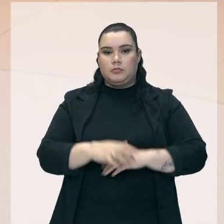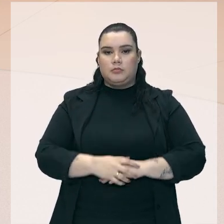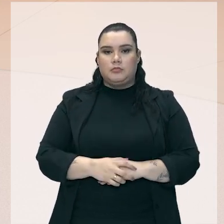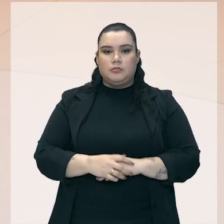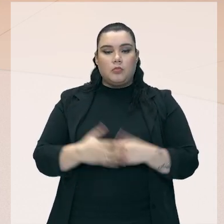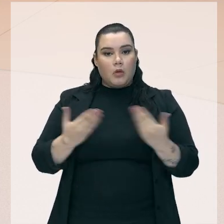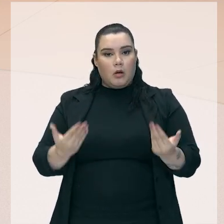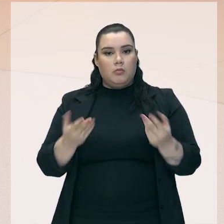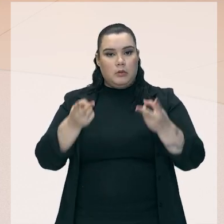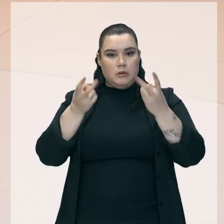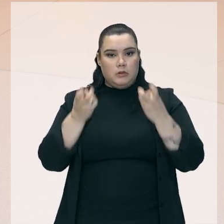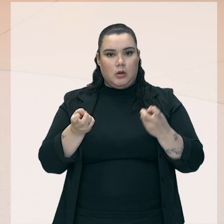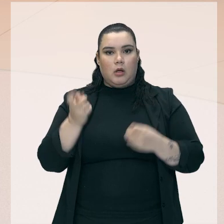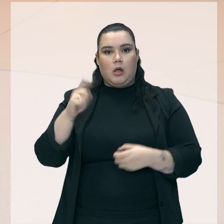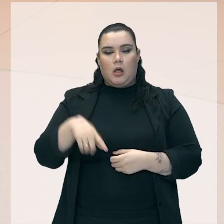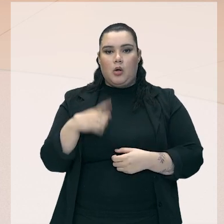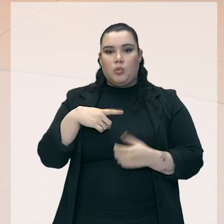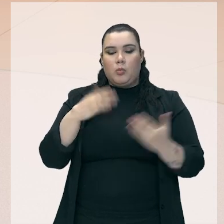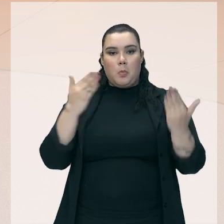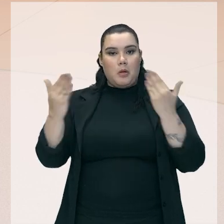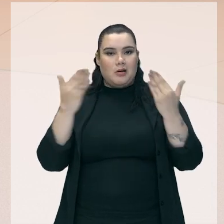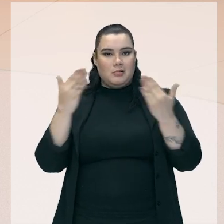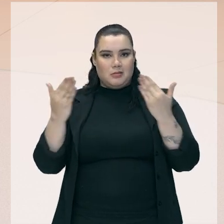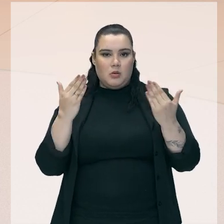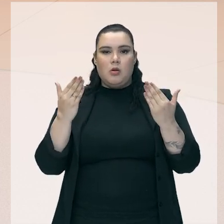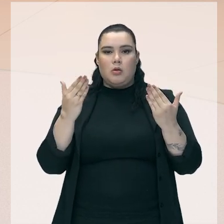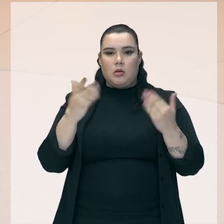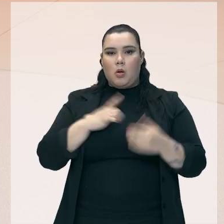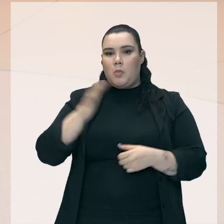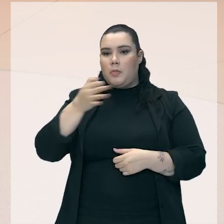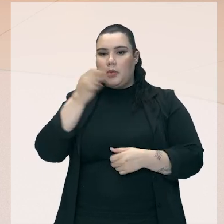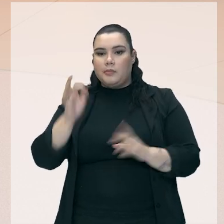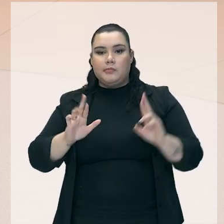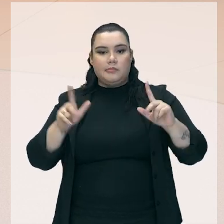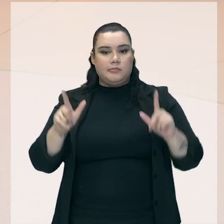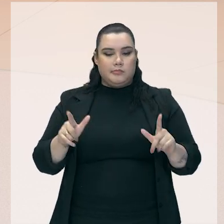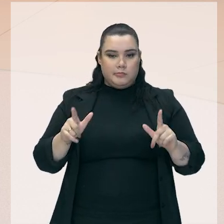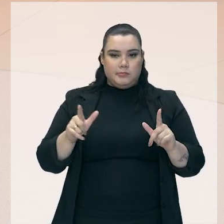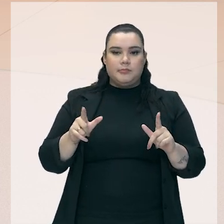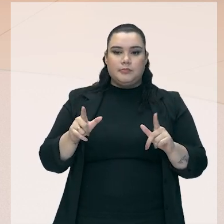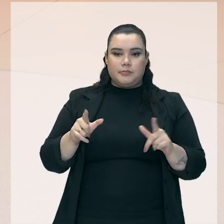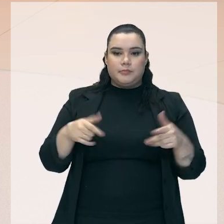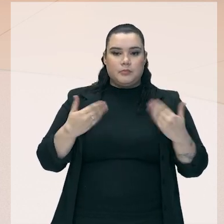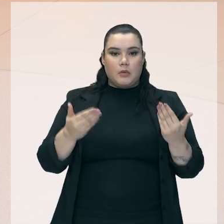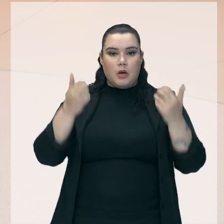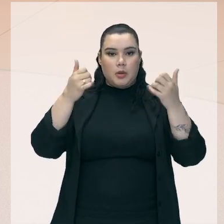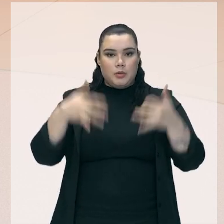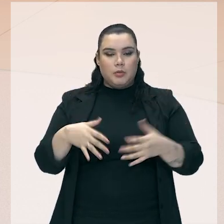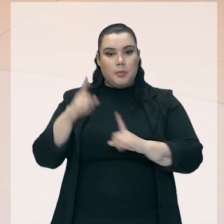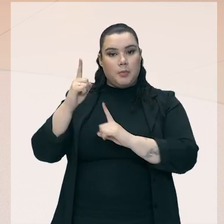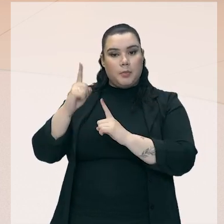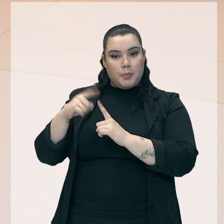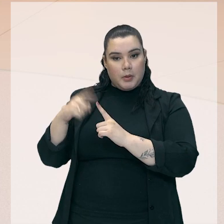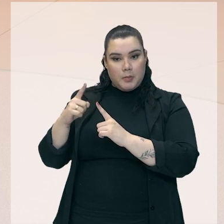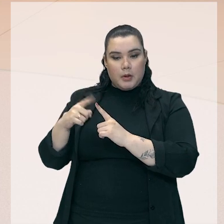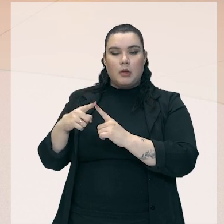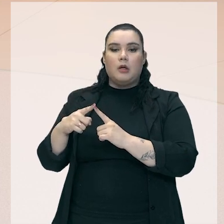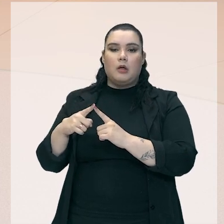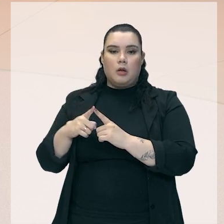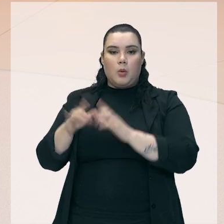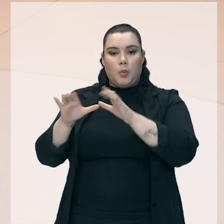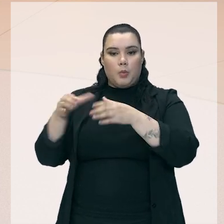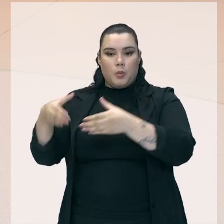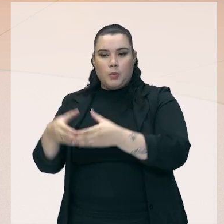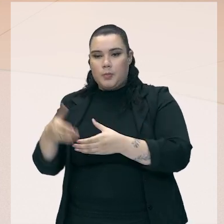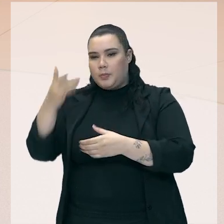vocês observem que são duas lógicas diferentes. A gente tem uma lógica, essa que eu falei, que para esse grupo de pessoas, principalmente essa